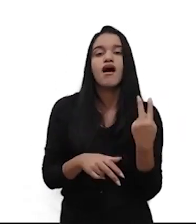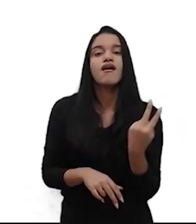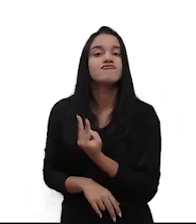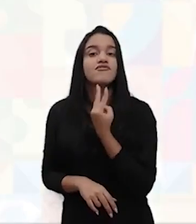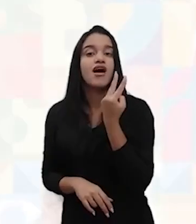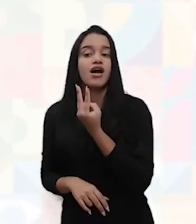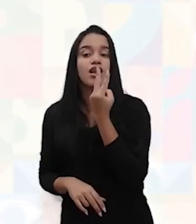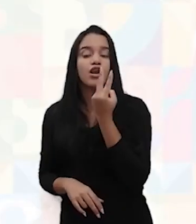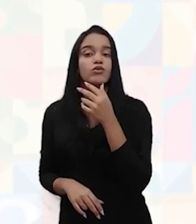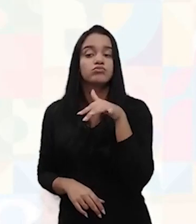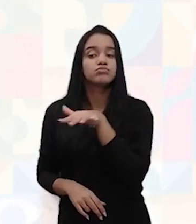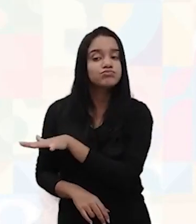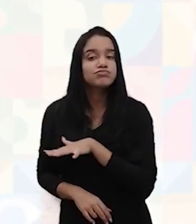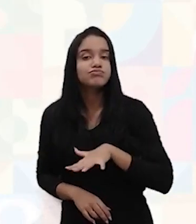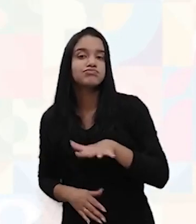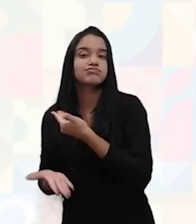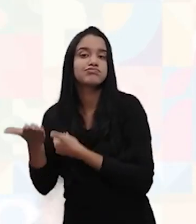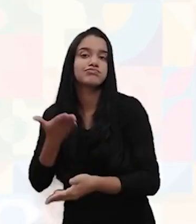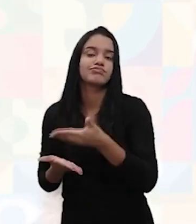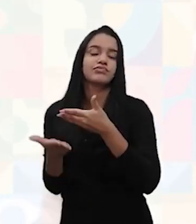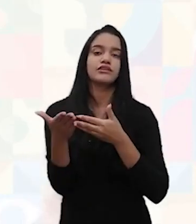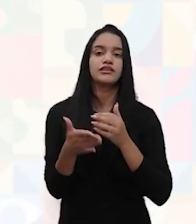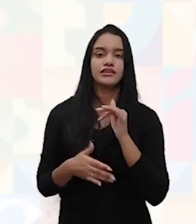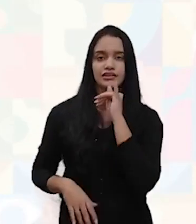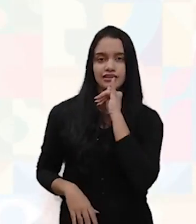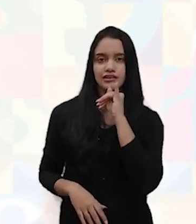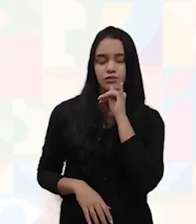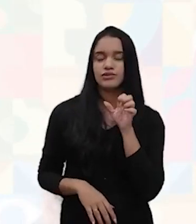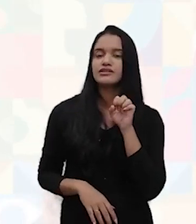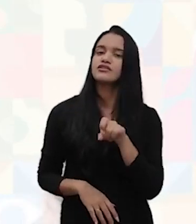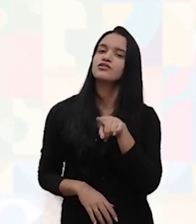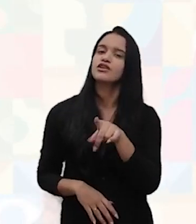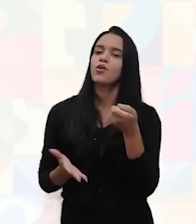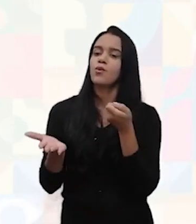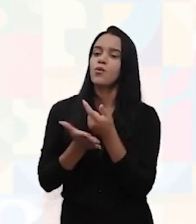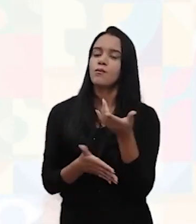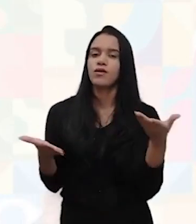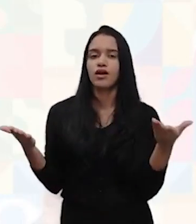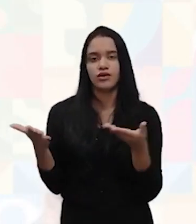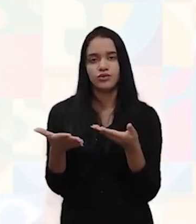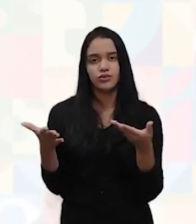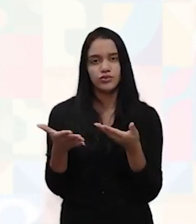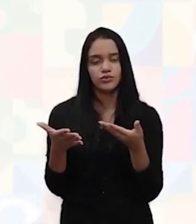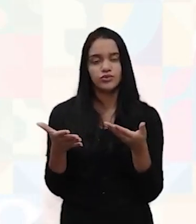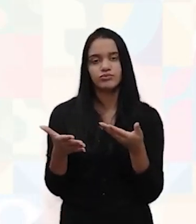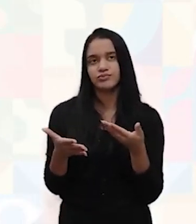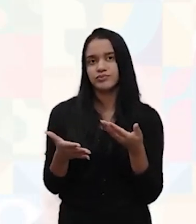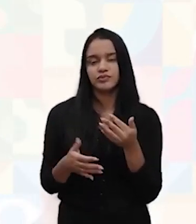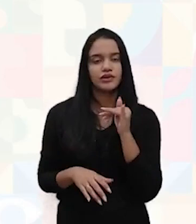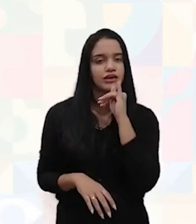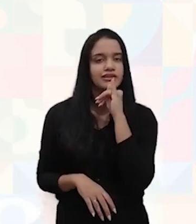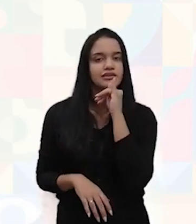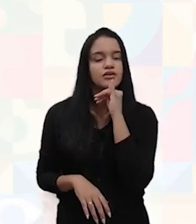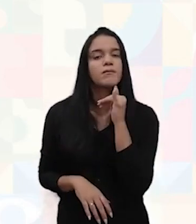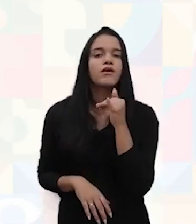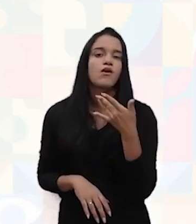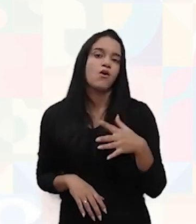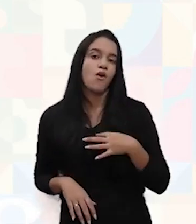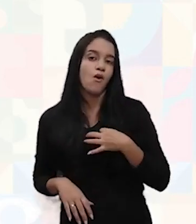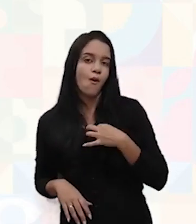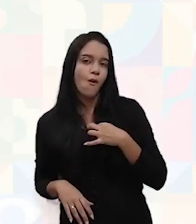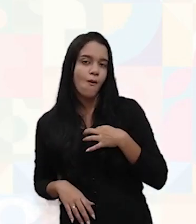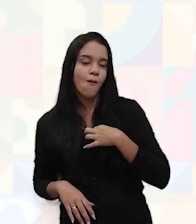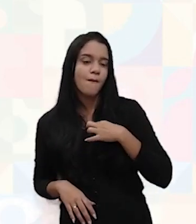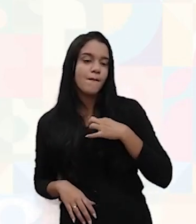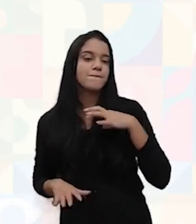agregado, é aquilo que está intrínseco. Exemplo, se você compra hoje, tá? Uma roupa de uma